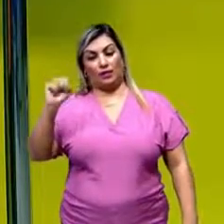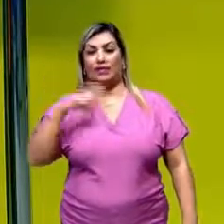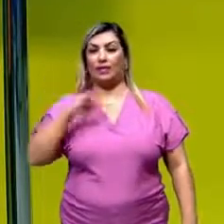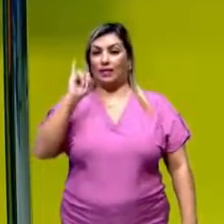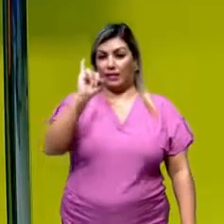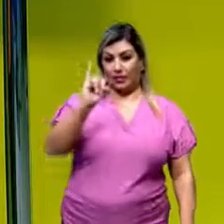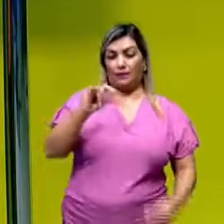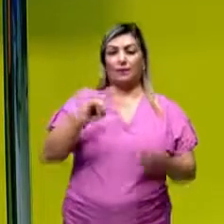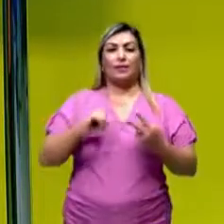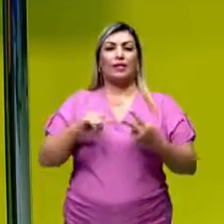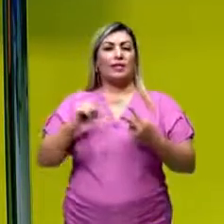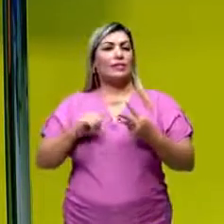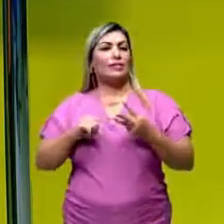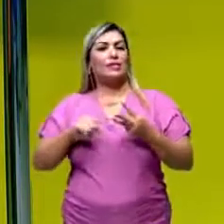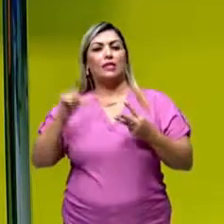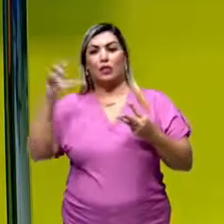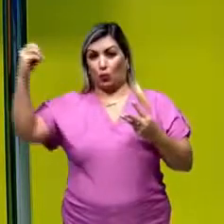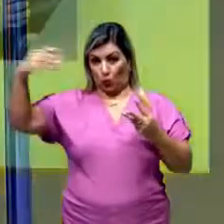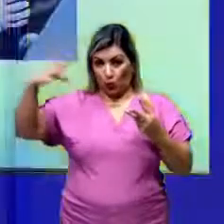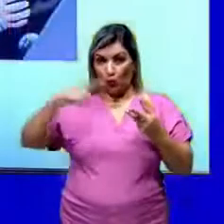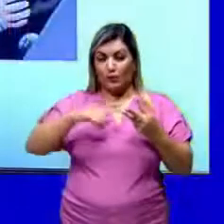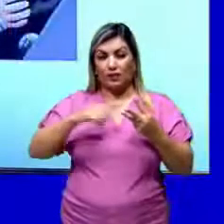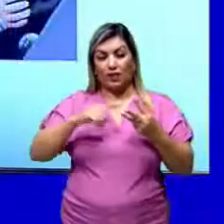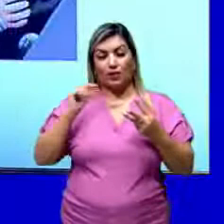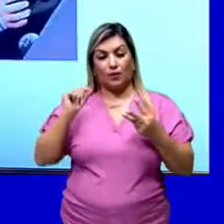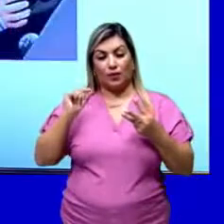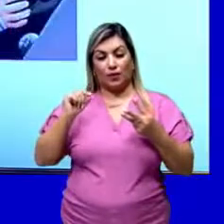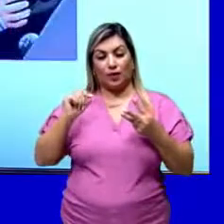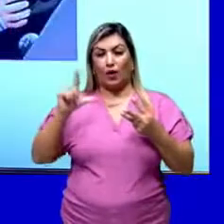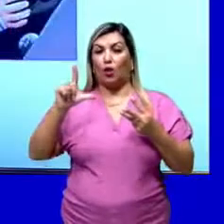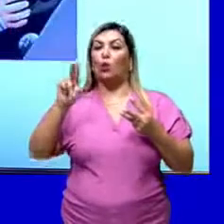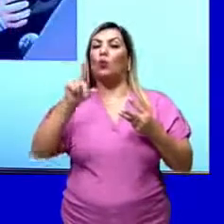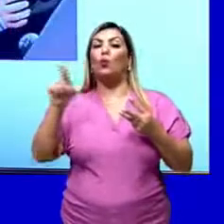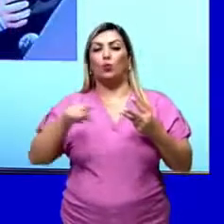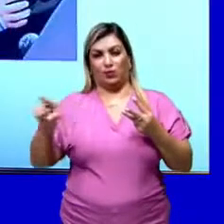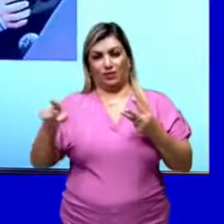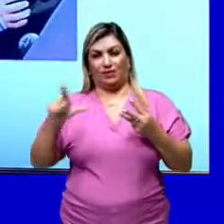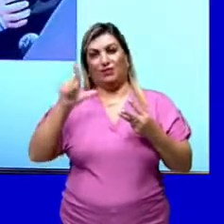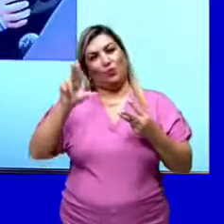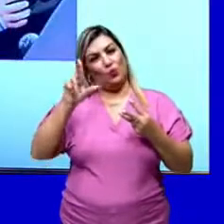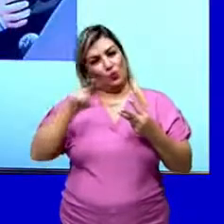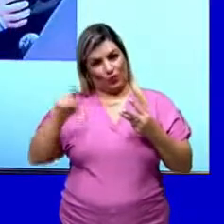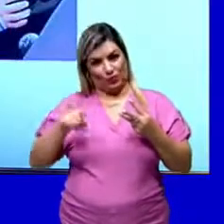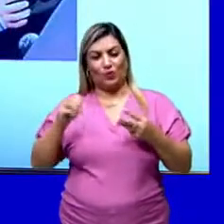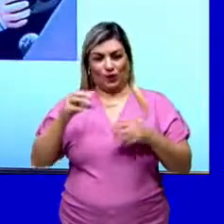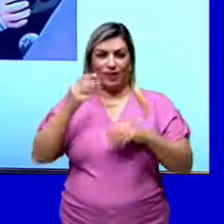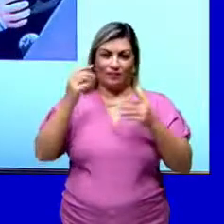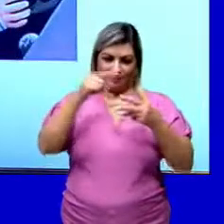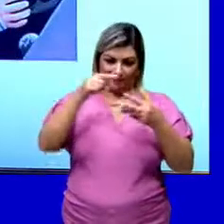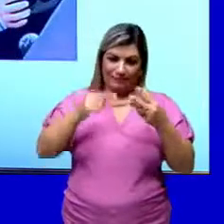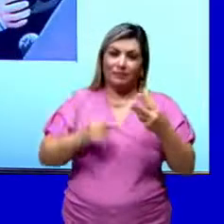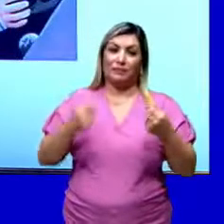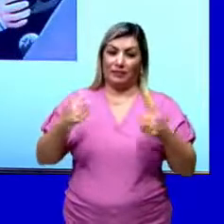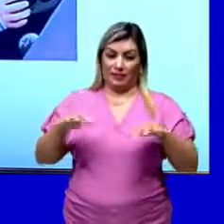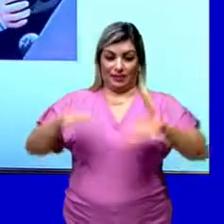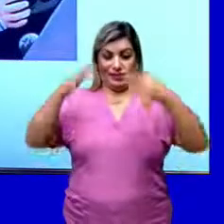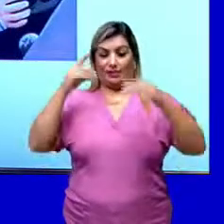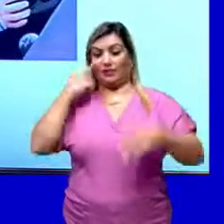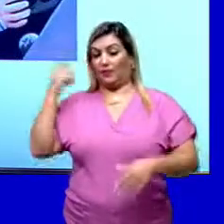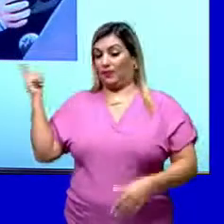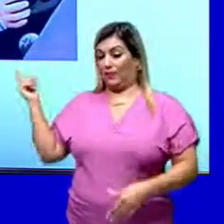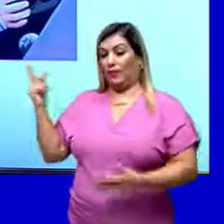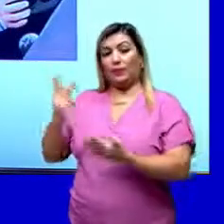Se fosse o caso da luz, teria luz escrita aqui em cima dessa setinha. Perfeito. Então, nessa reação,